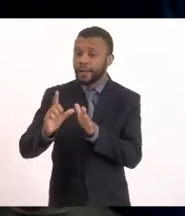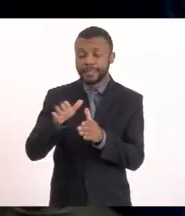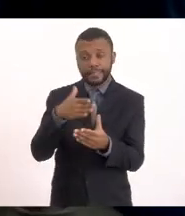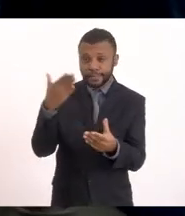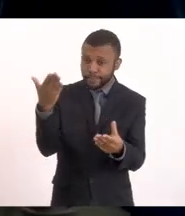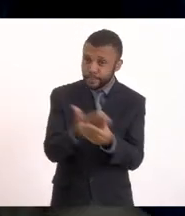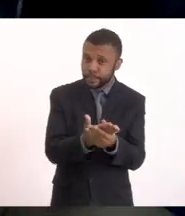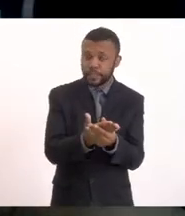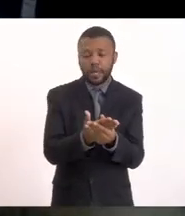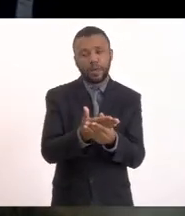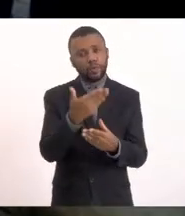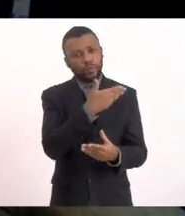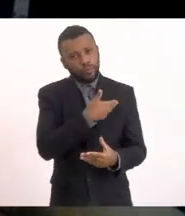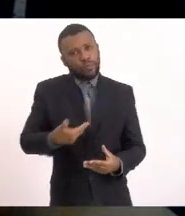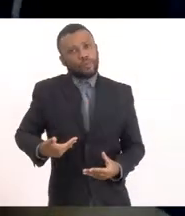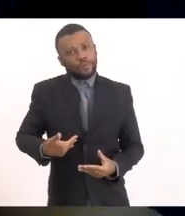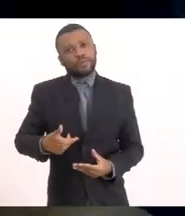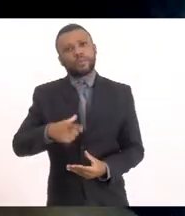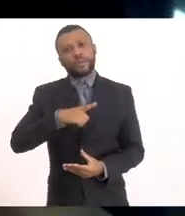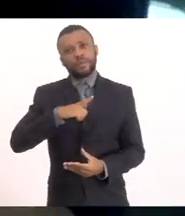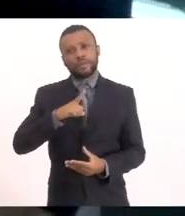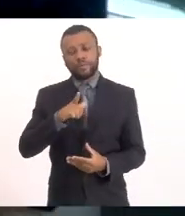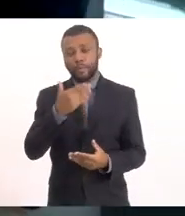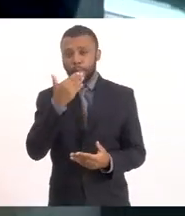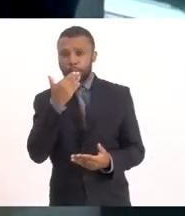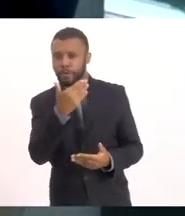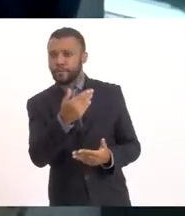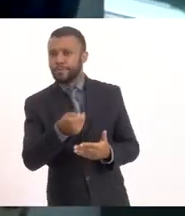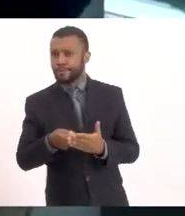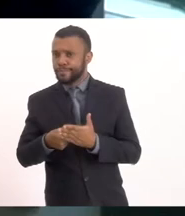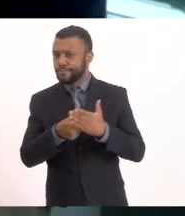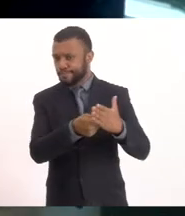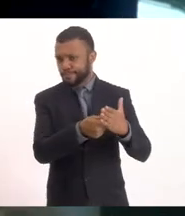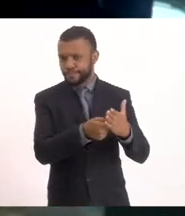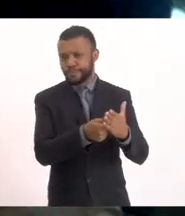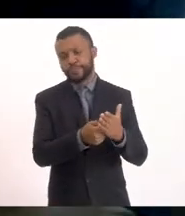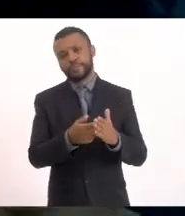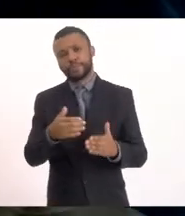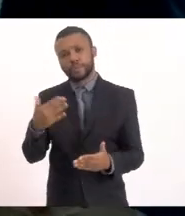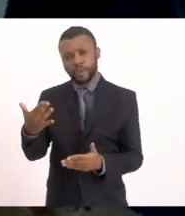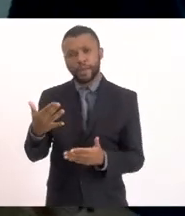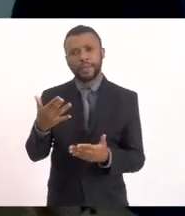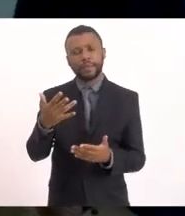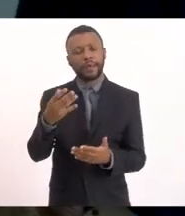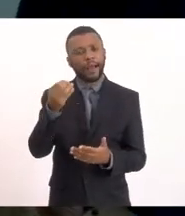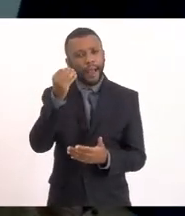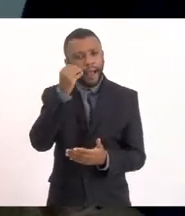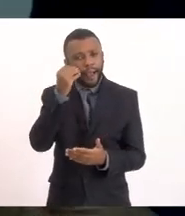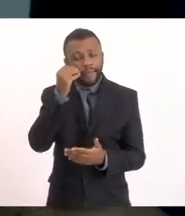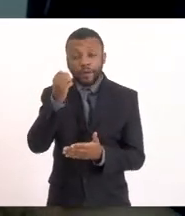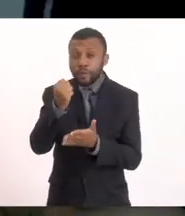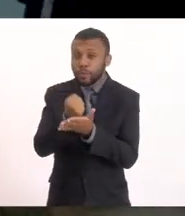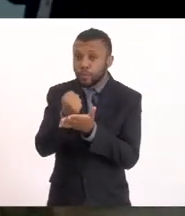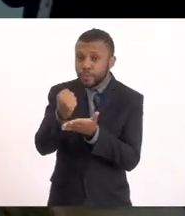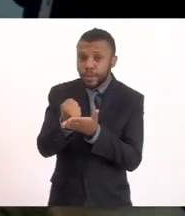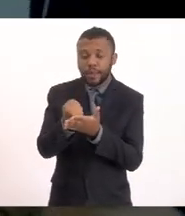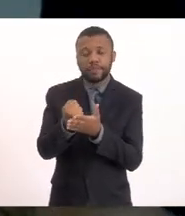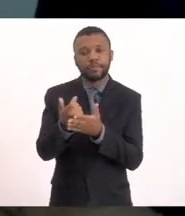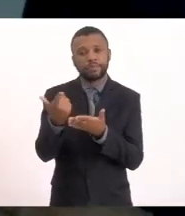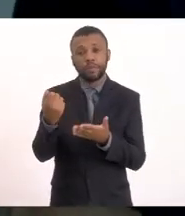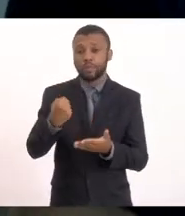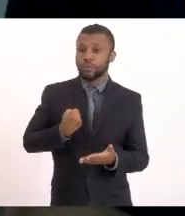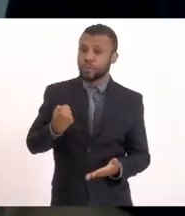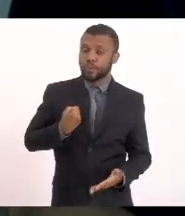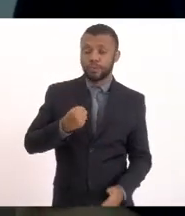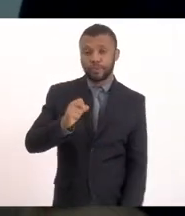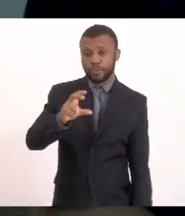sido impetrada E essa é a decisão do contrato da época O 50-2013